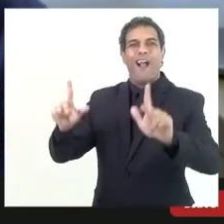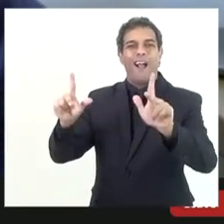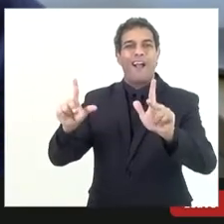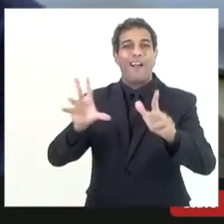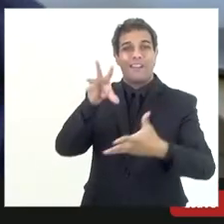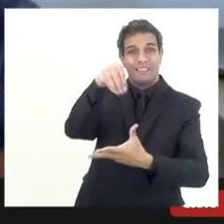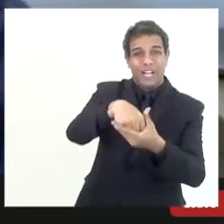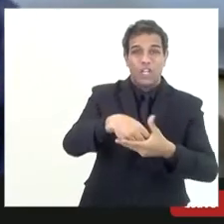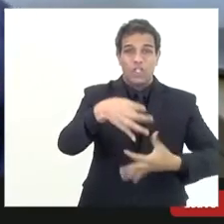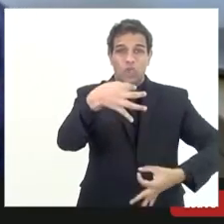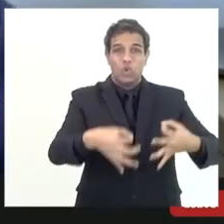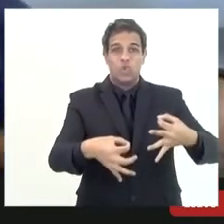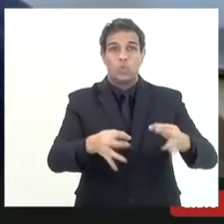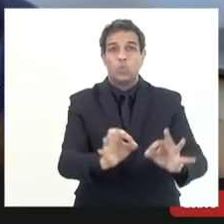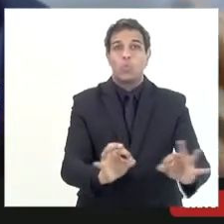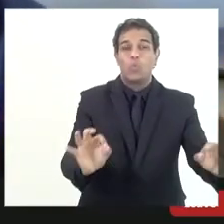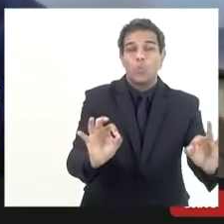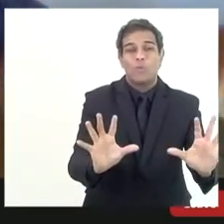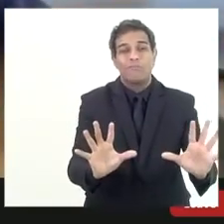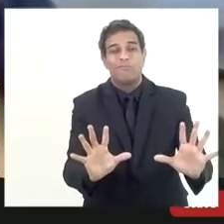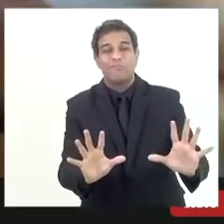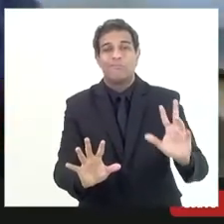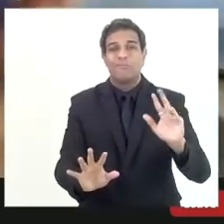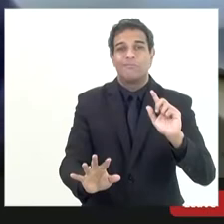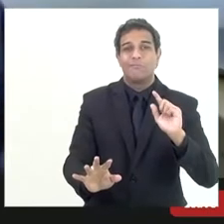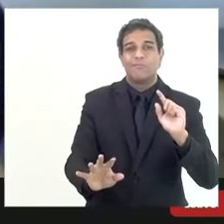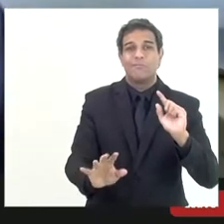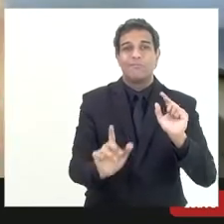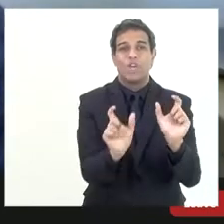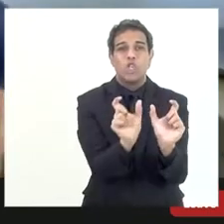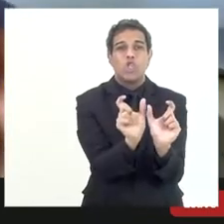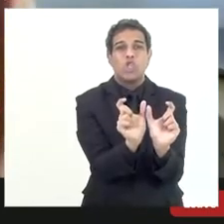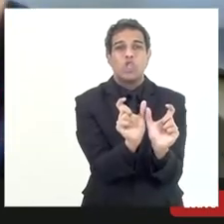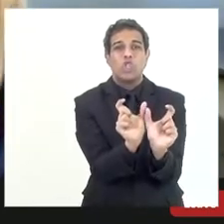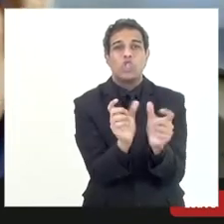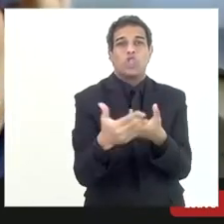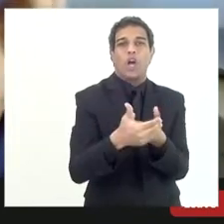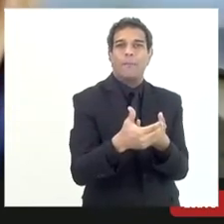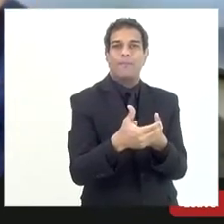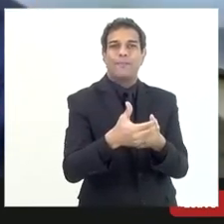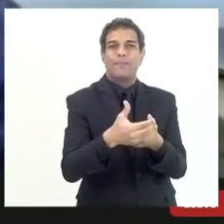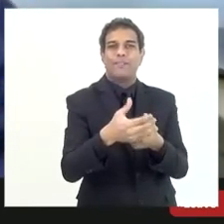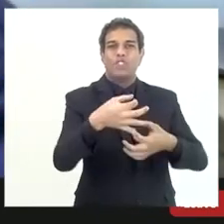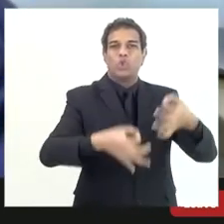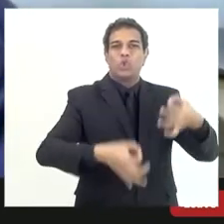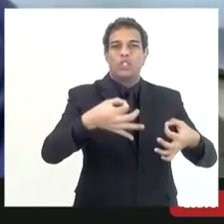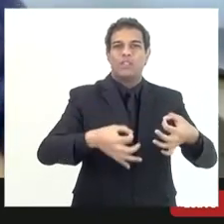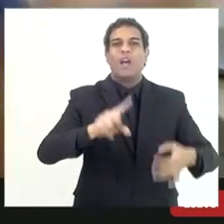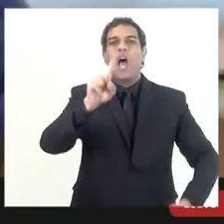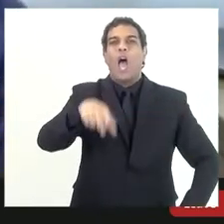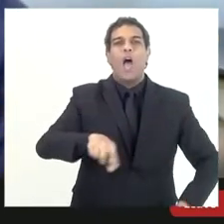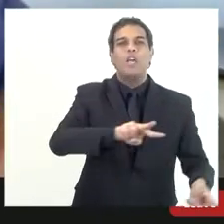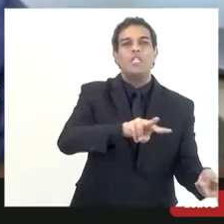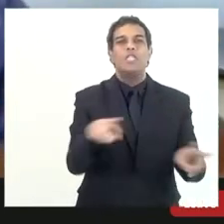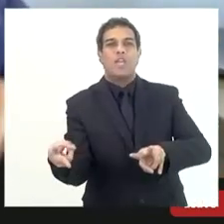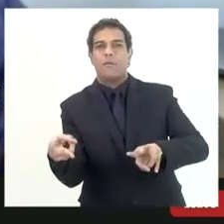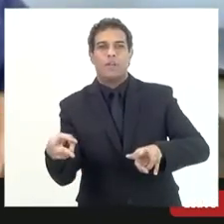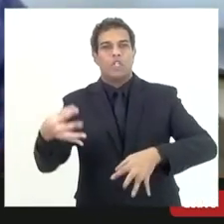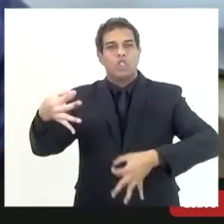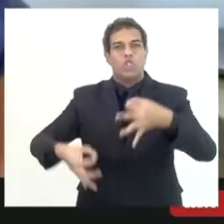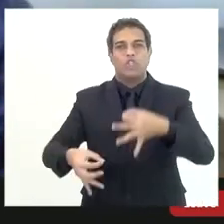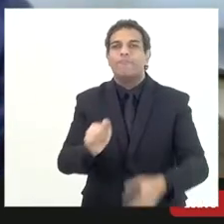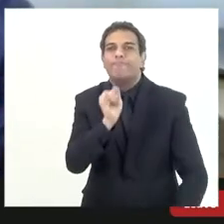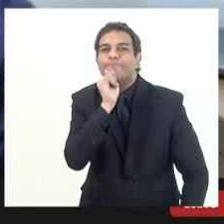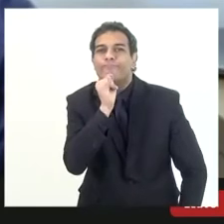jurídico não mas o nome técnico por hora é esse transação tributária uma concessionária por